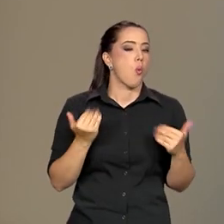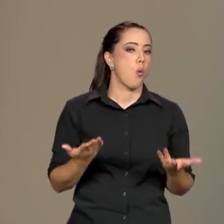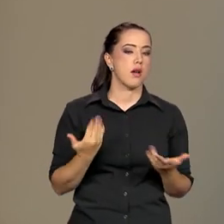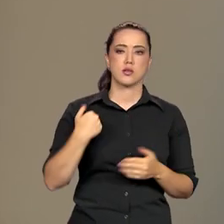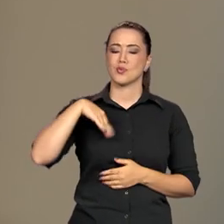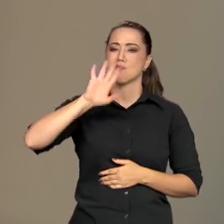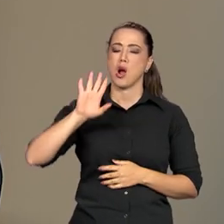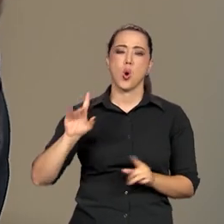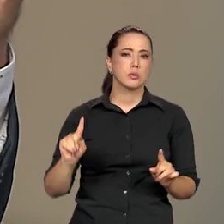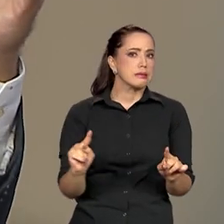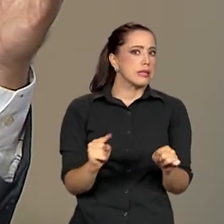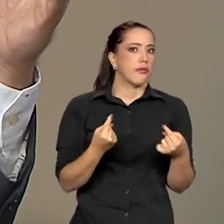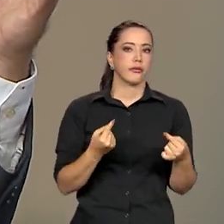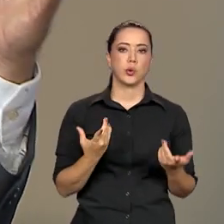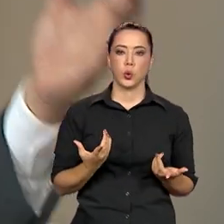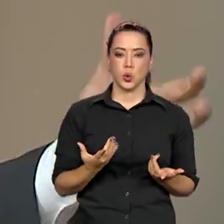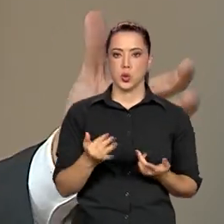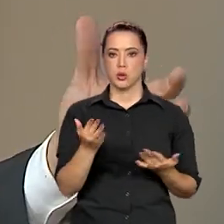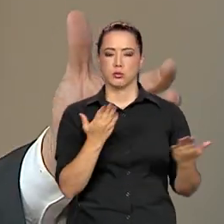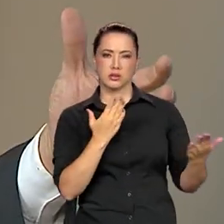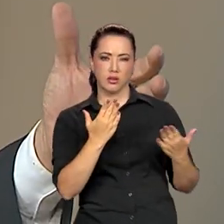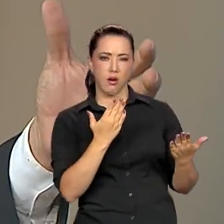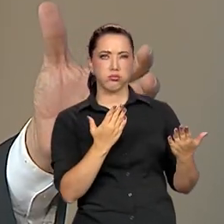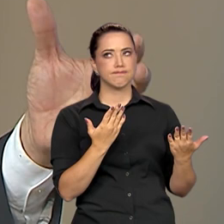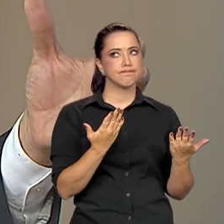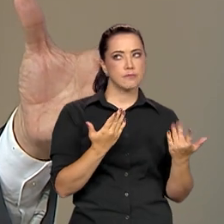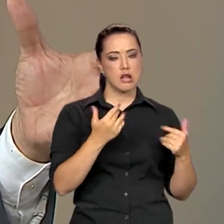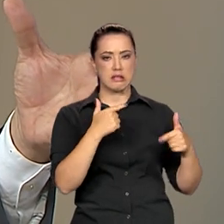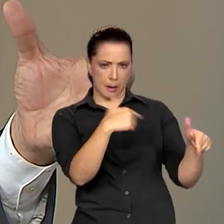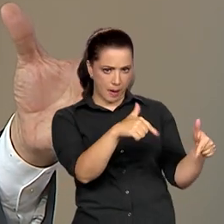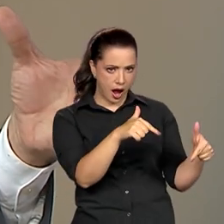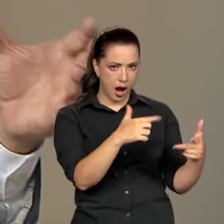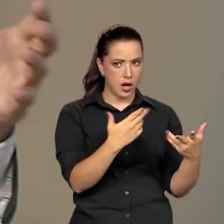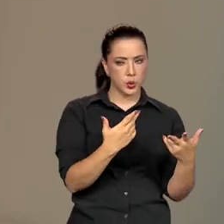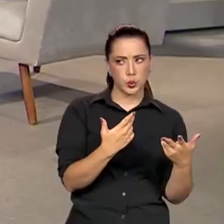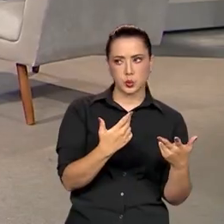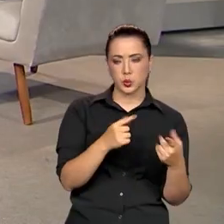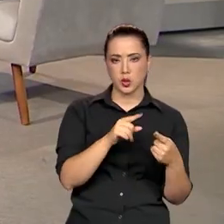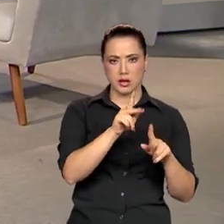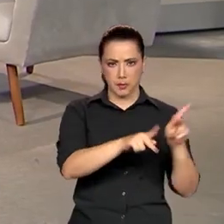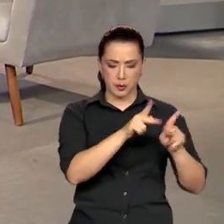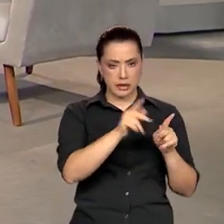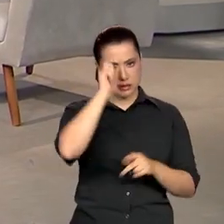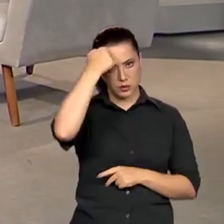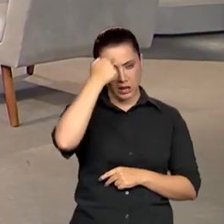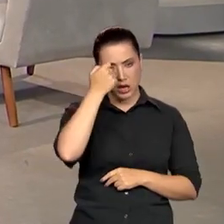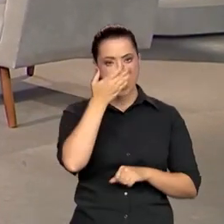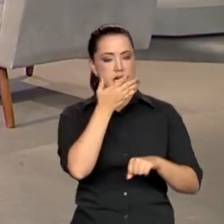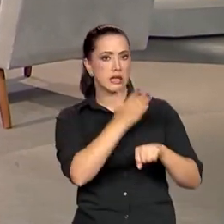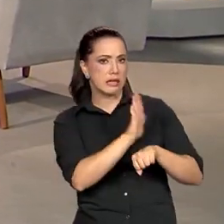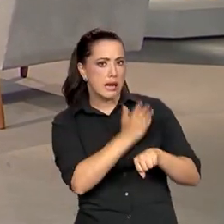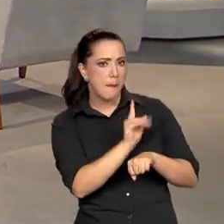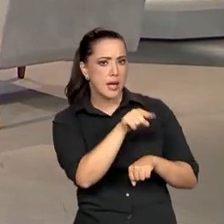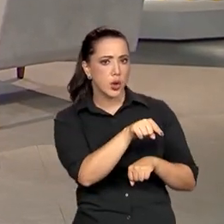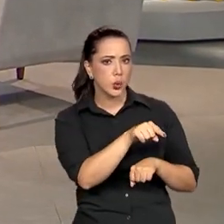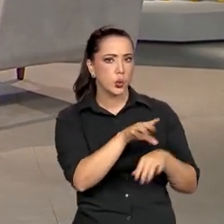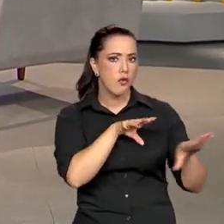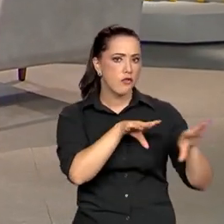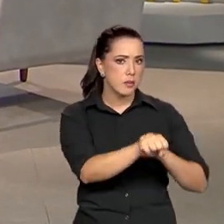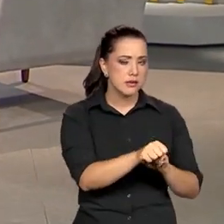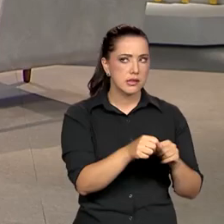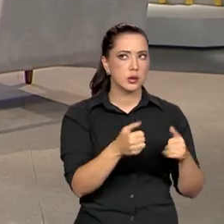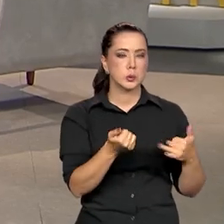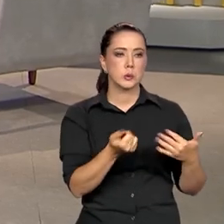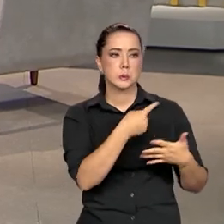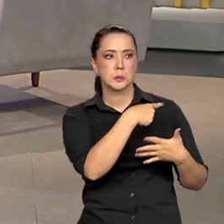os maiores desafios, talvez, a questão da empregabilidade, da população negra, da capacitação dessa população? A gente vai discutir